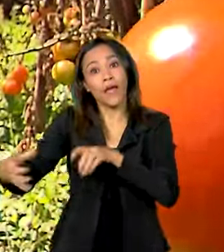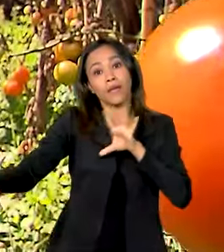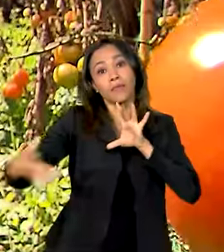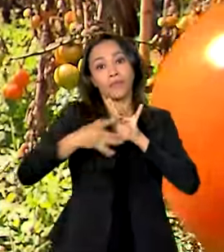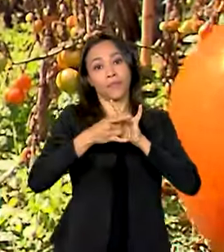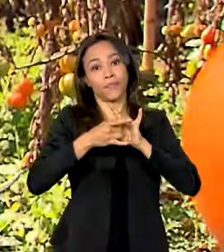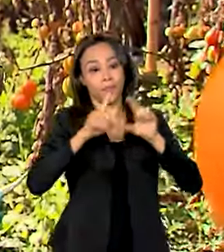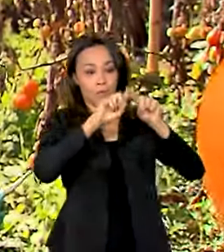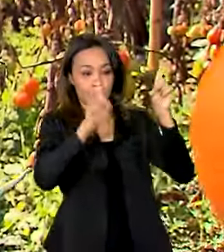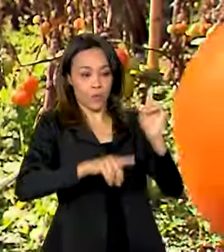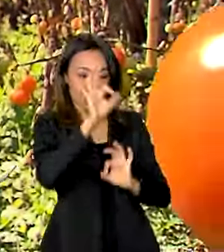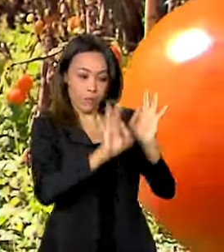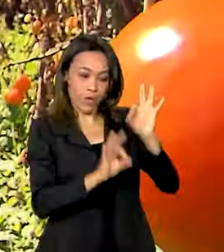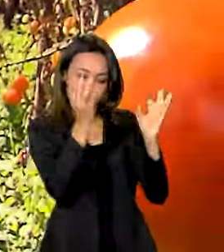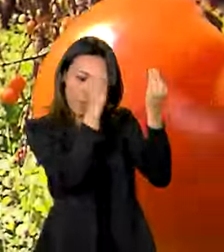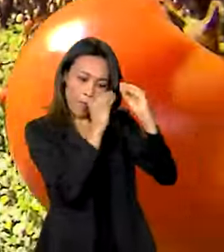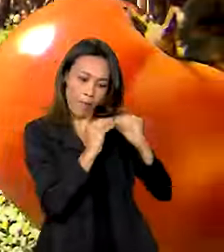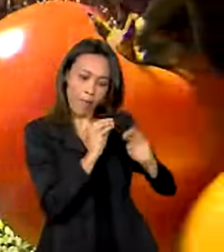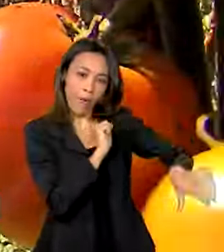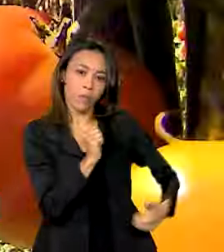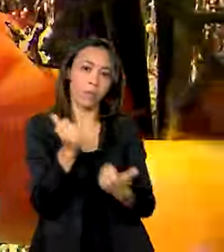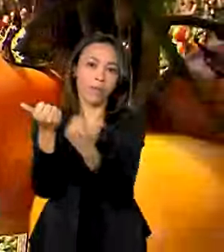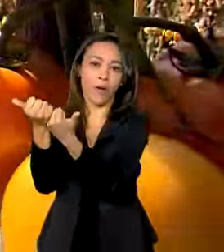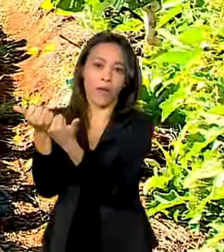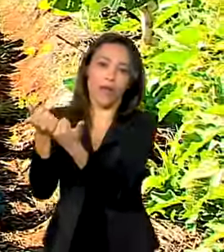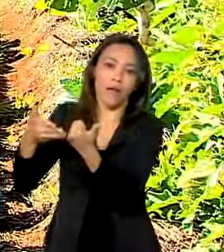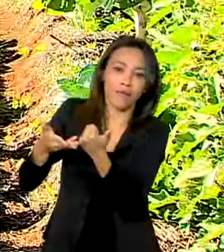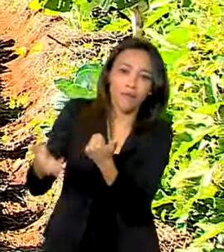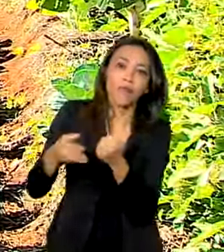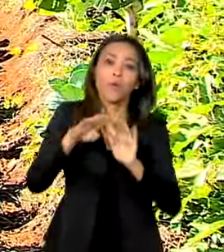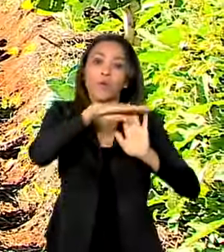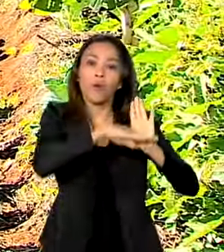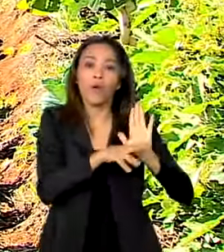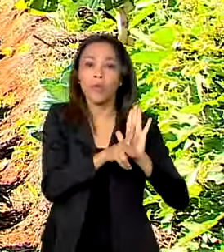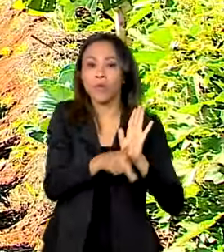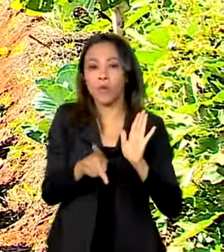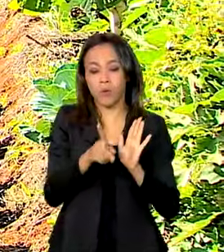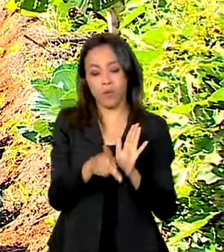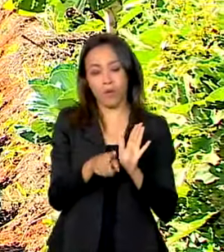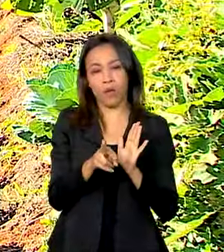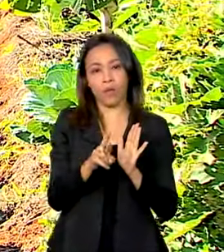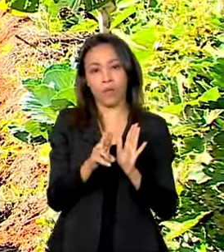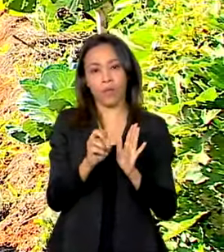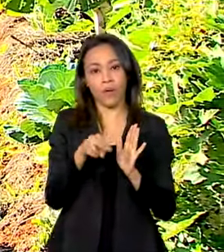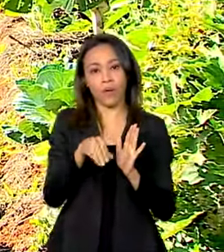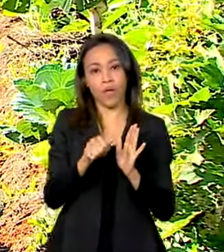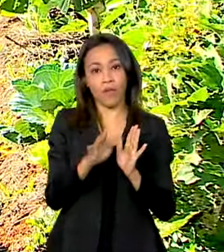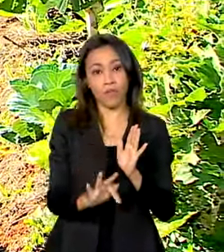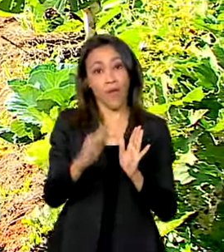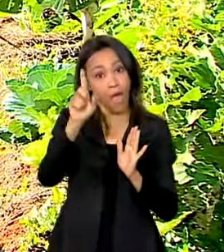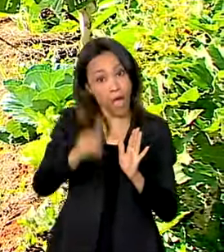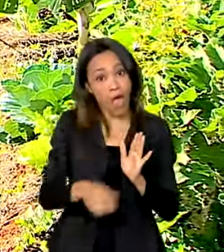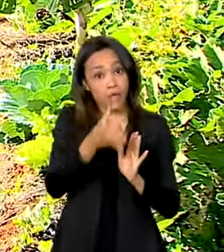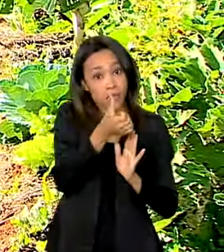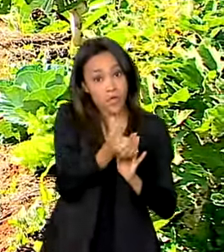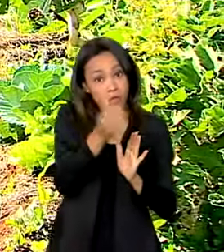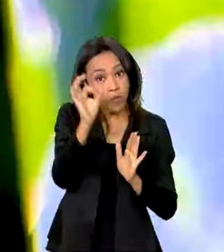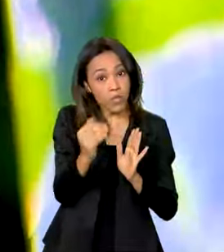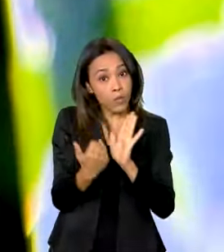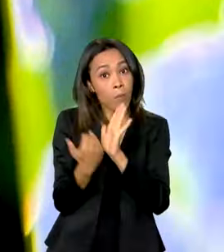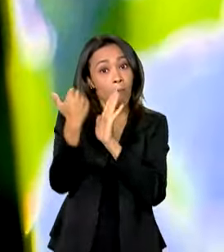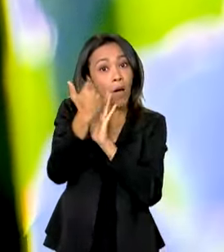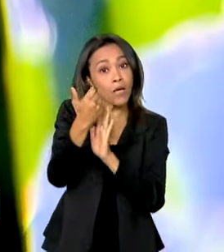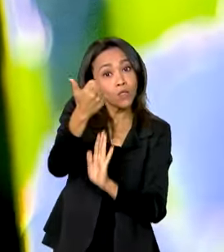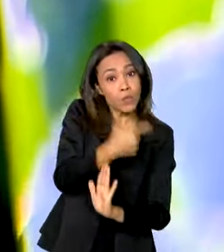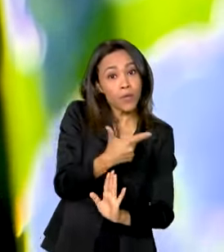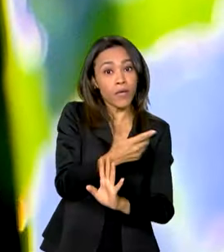de Fortalecimento da Agricultura Familiar, o PRONAF. O valor é 6% maior que o anunciado na safra passada